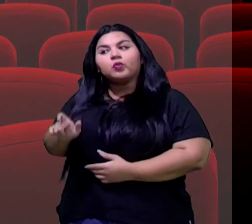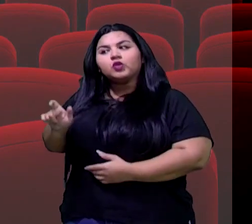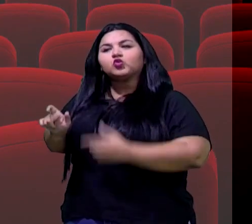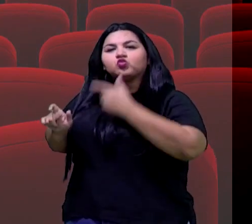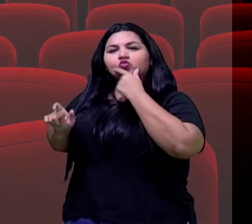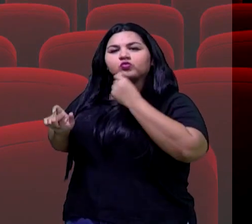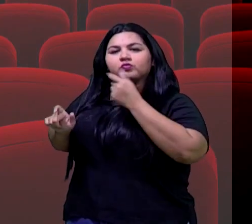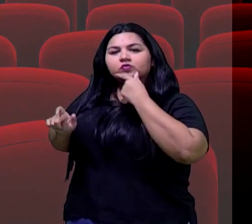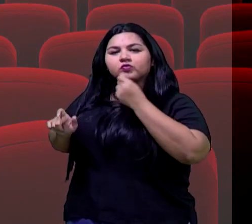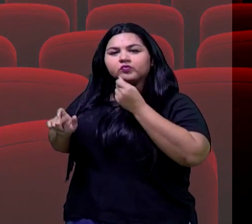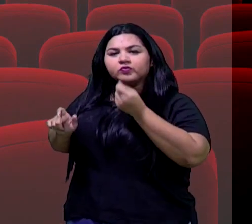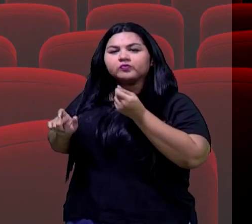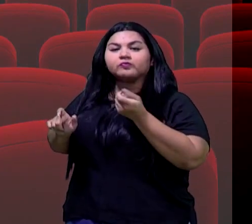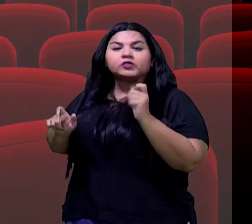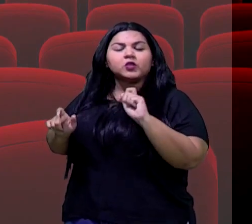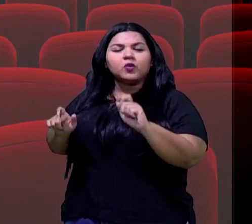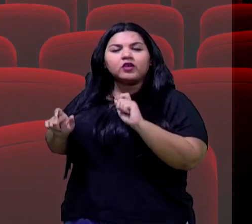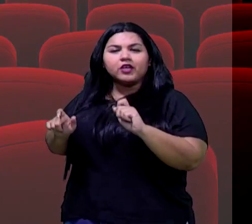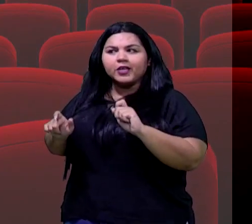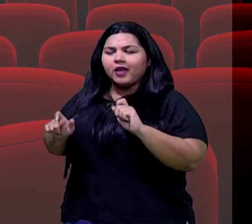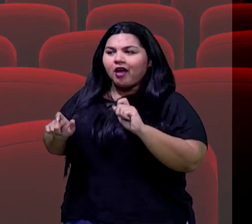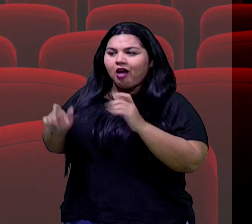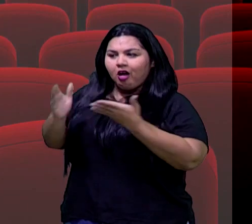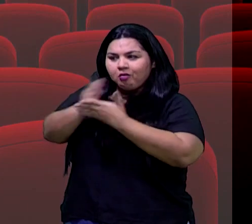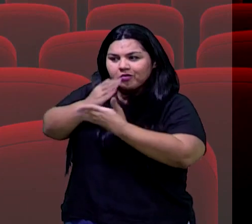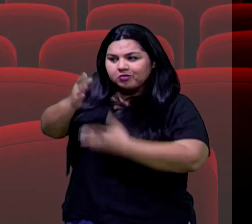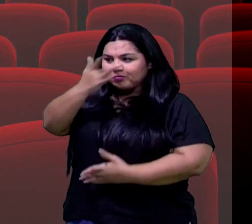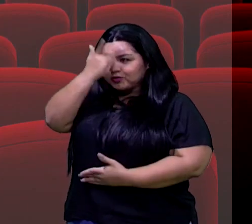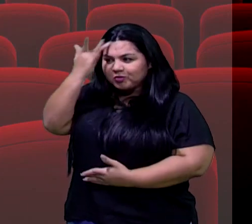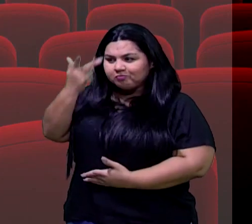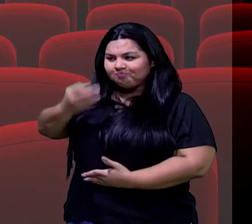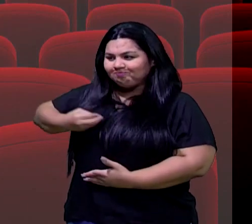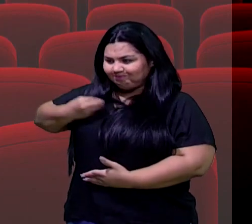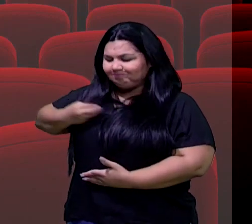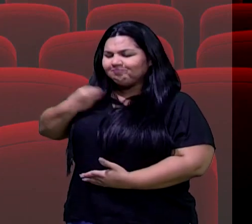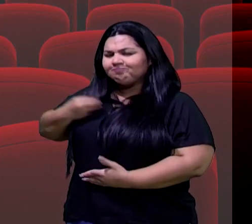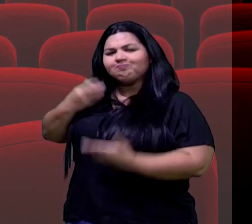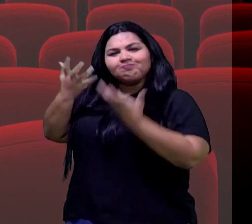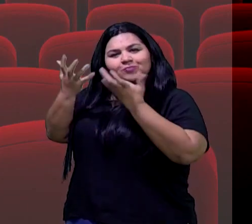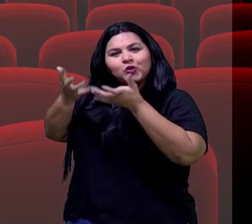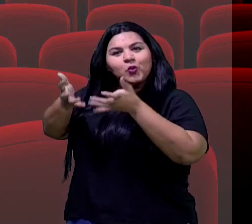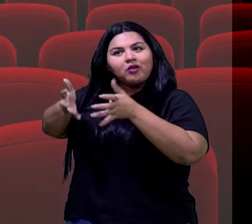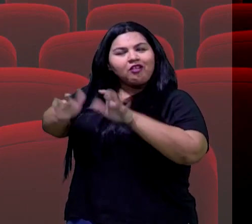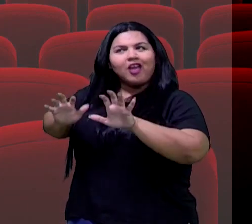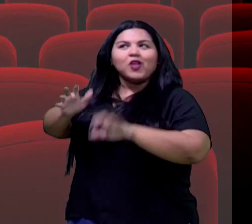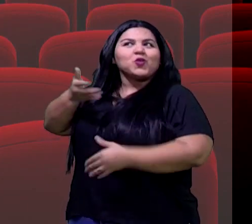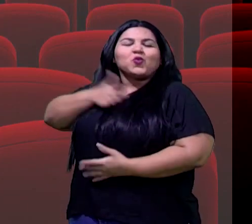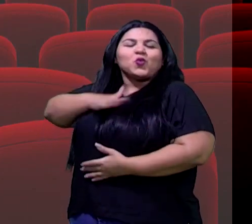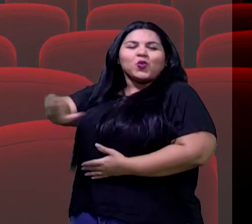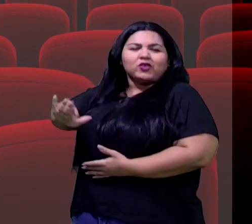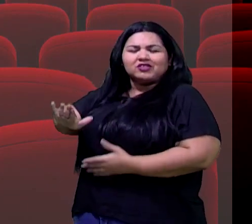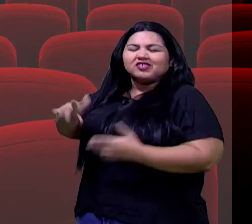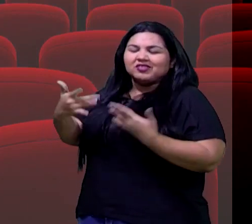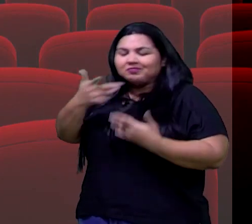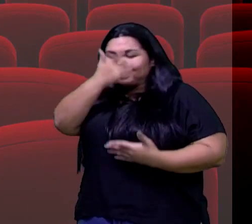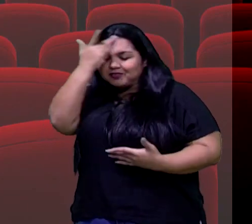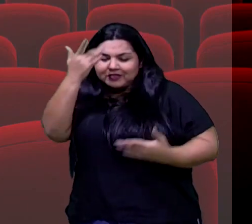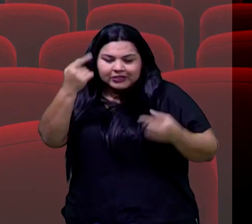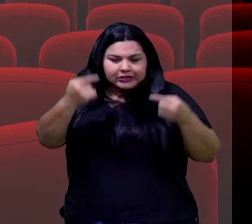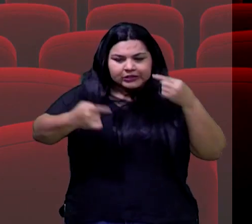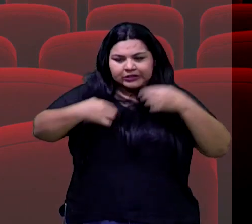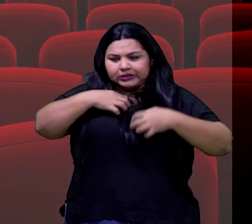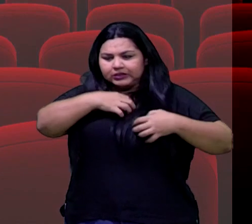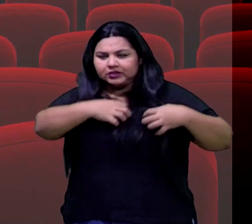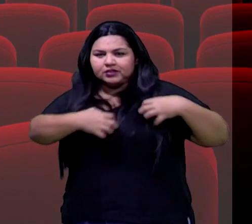que é para alguns surpreendentes, para outros bastante entendível. Então, a gente fica realmente nesse dilema em relação